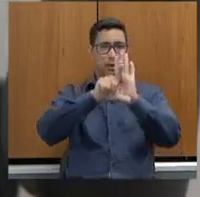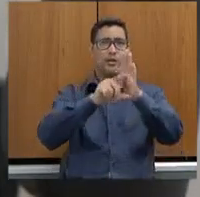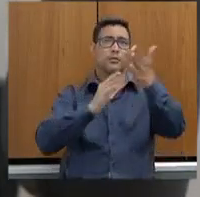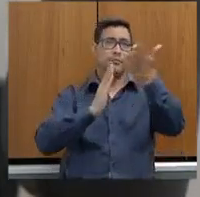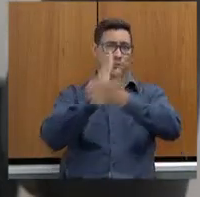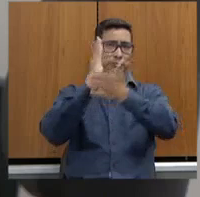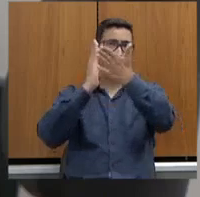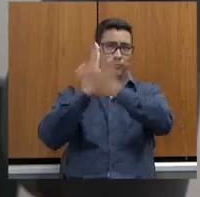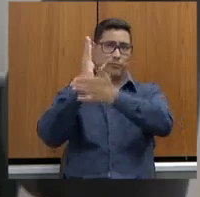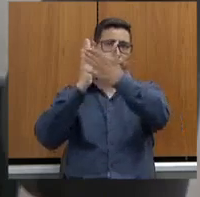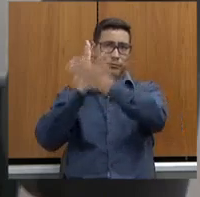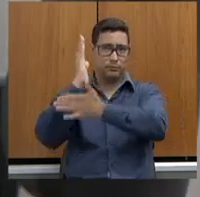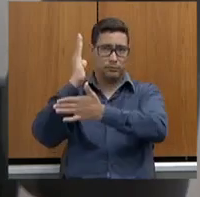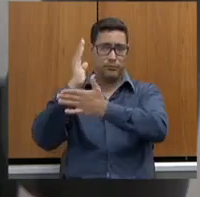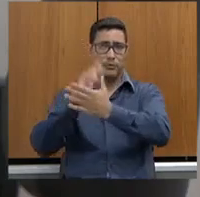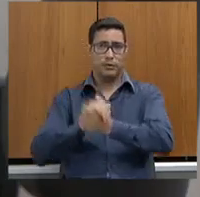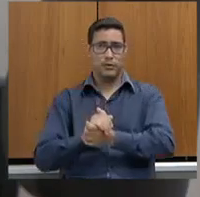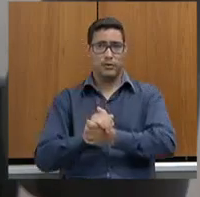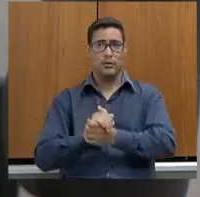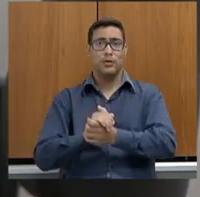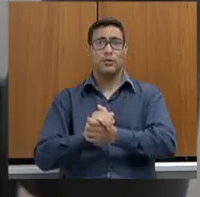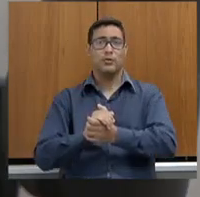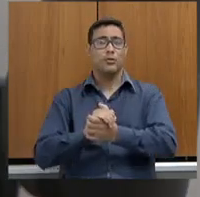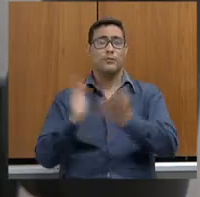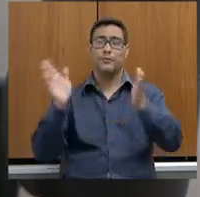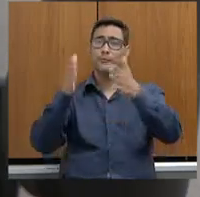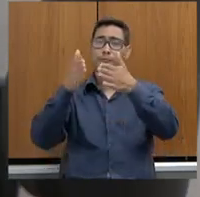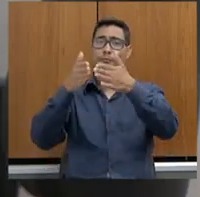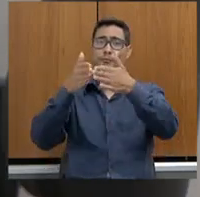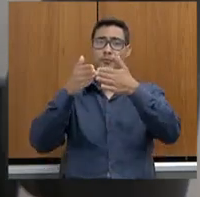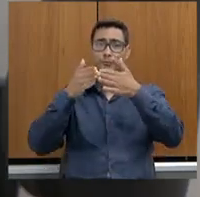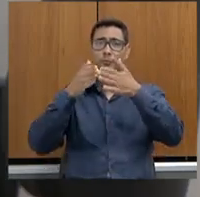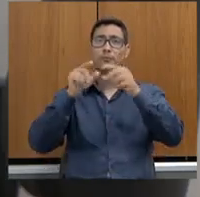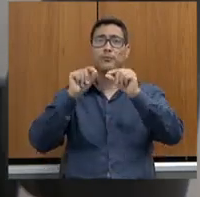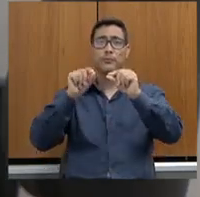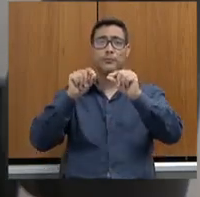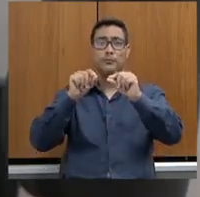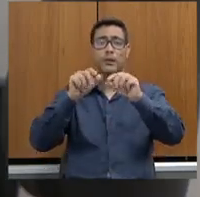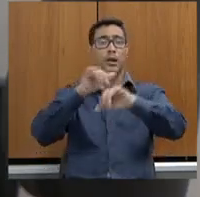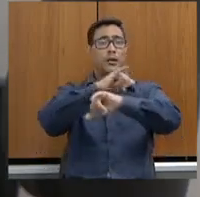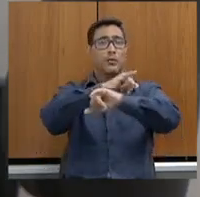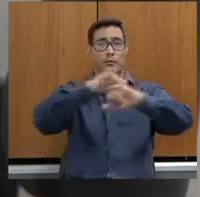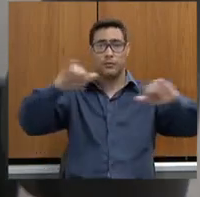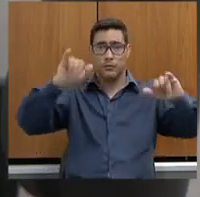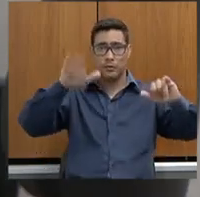lei de autoria do deputado João Leite, solicitando a publicidade dos dados